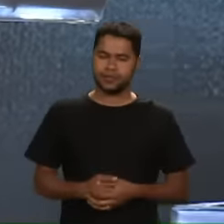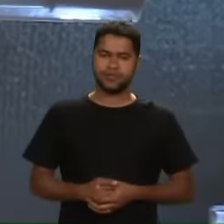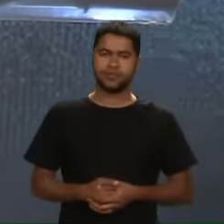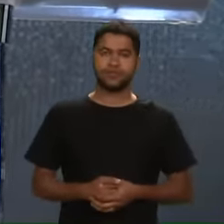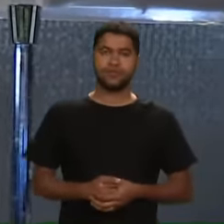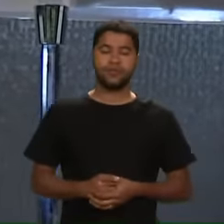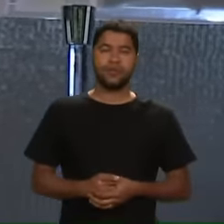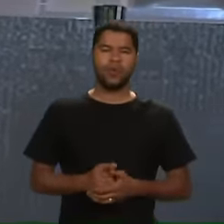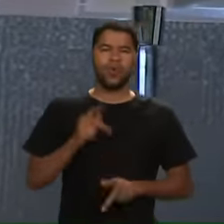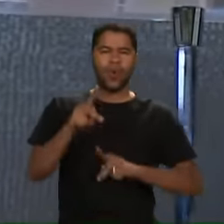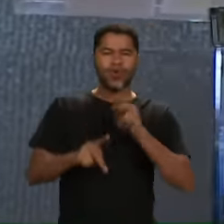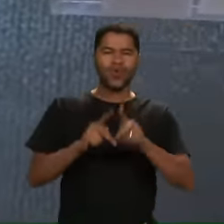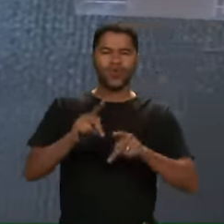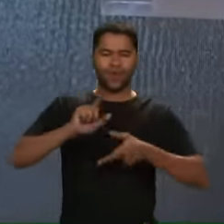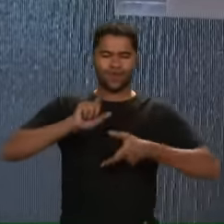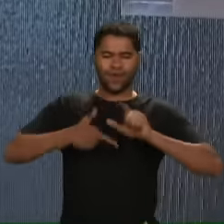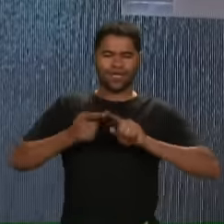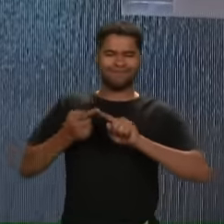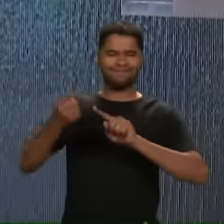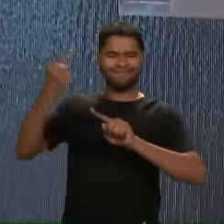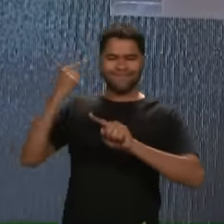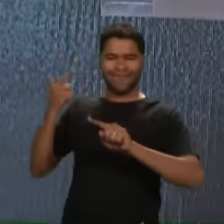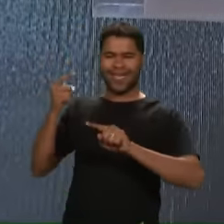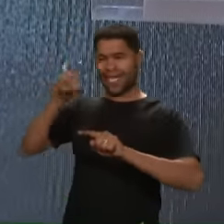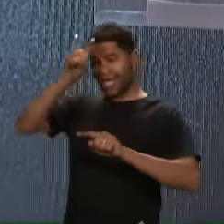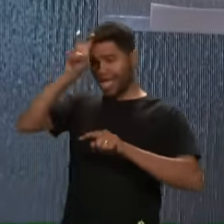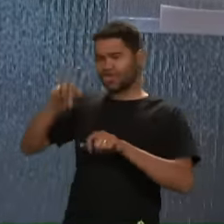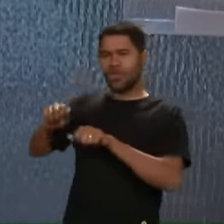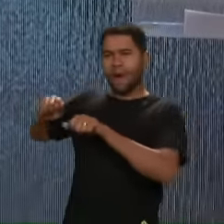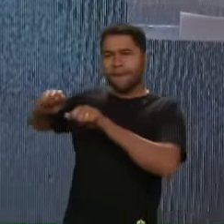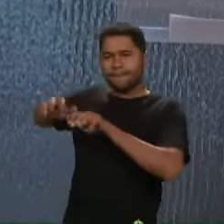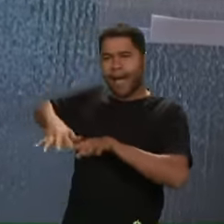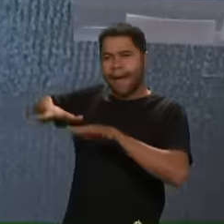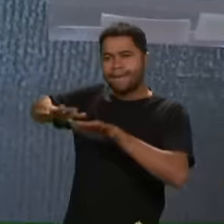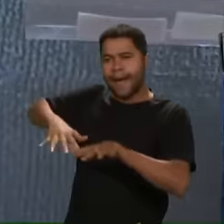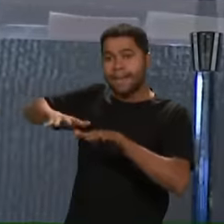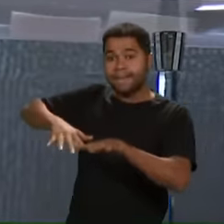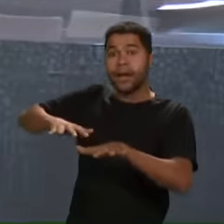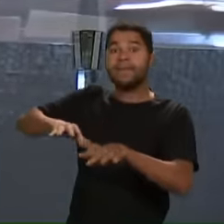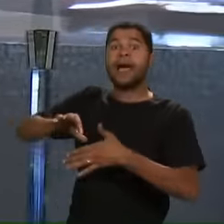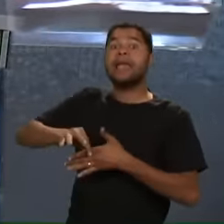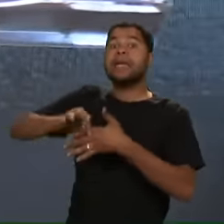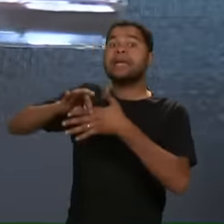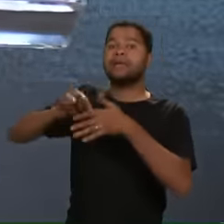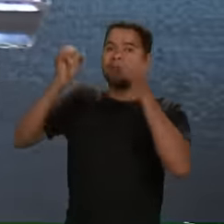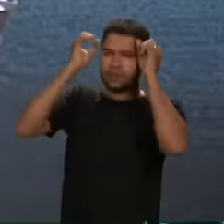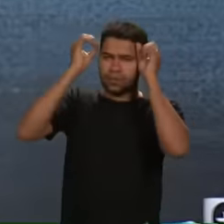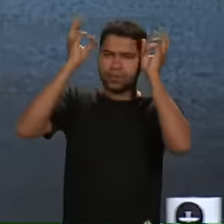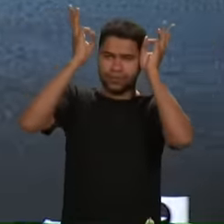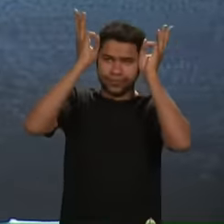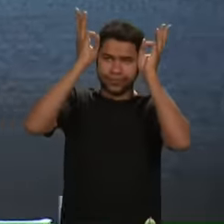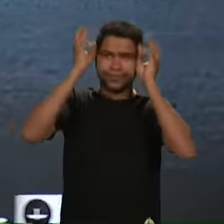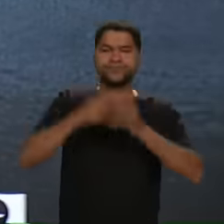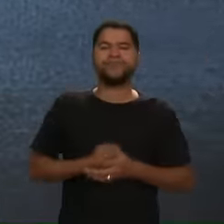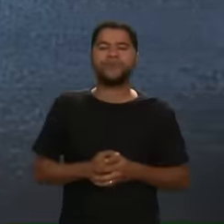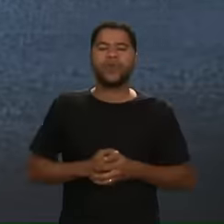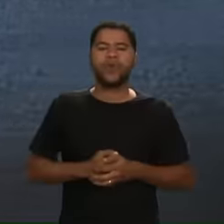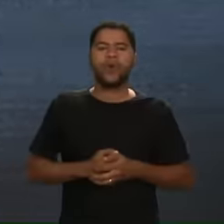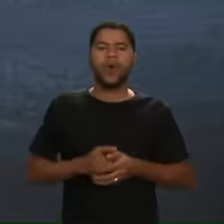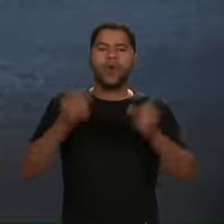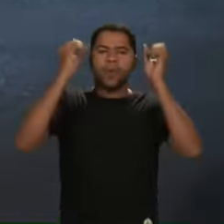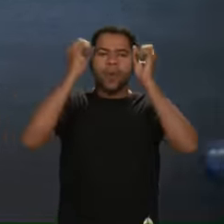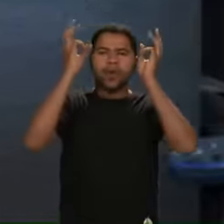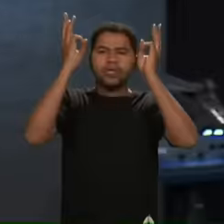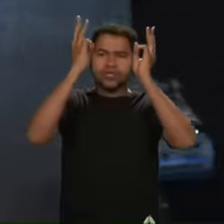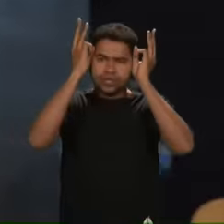Quando o povo de Israel Saiu do Egito Teve um líder Moisés E Moisés Foi aquele